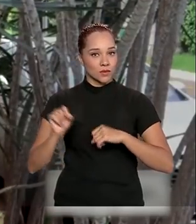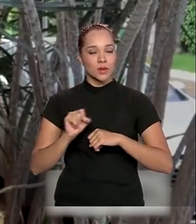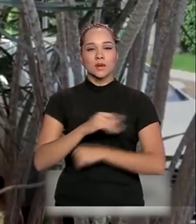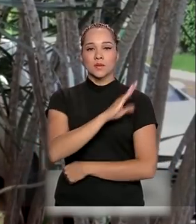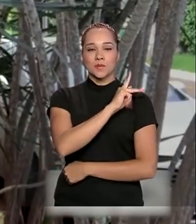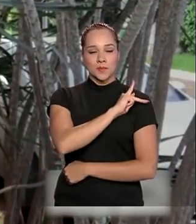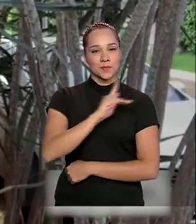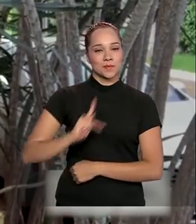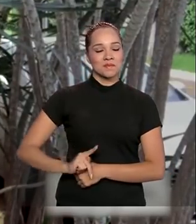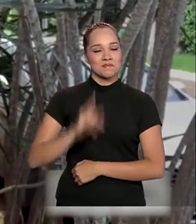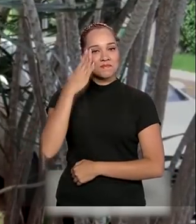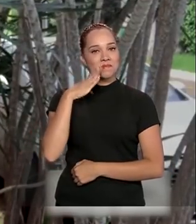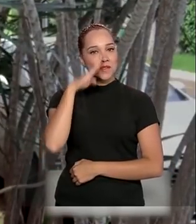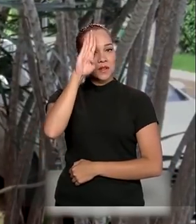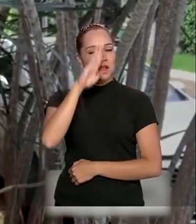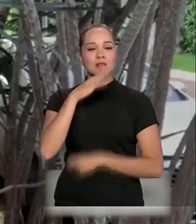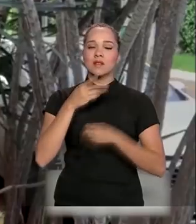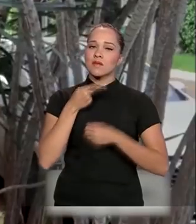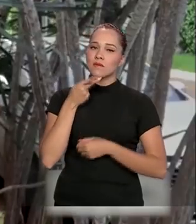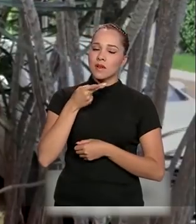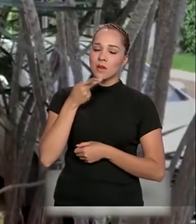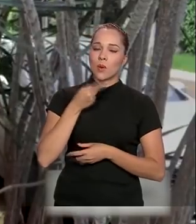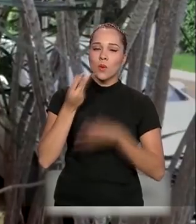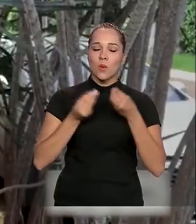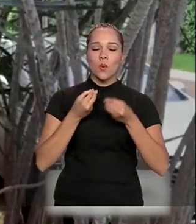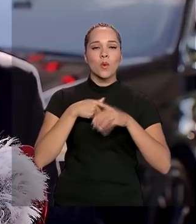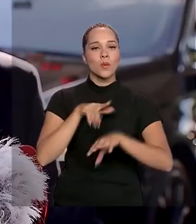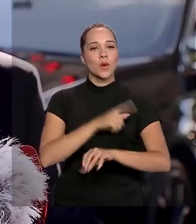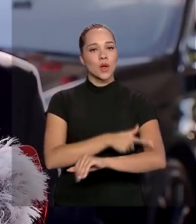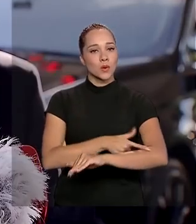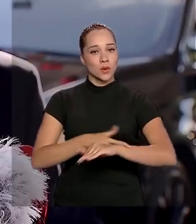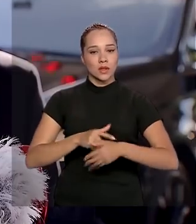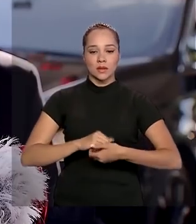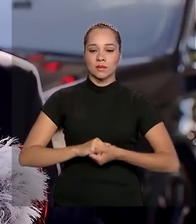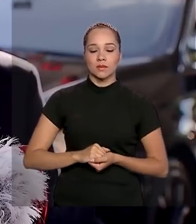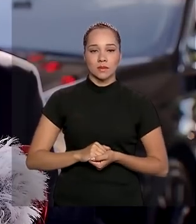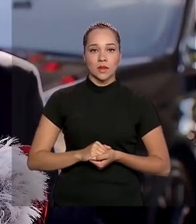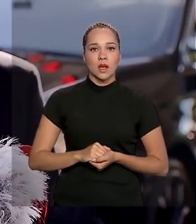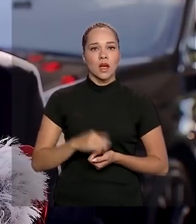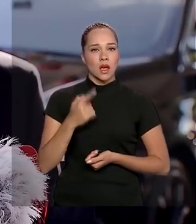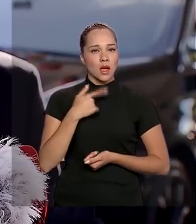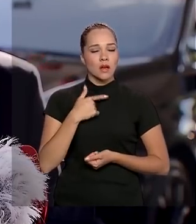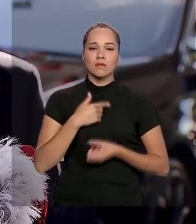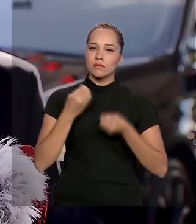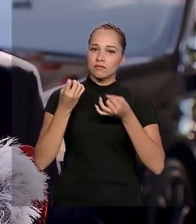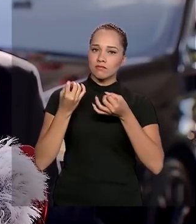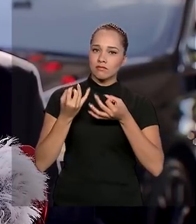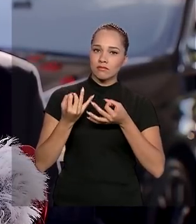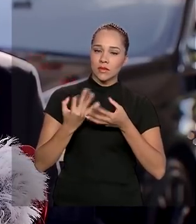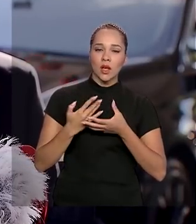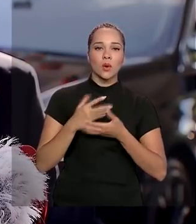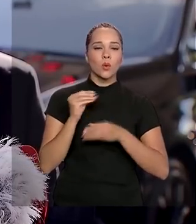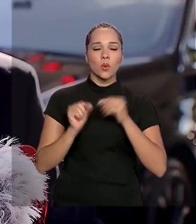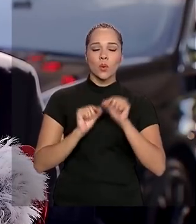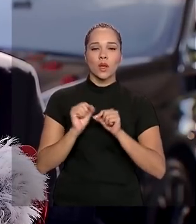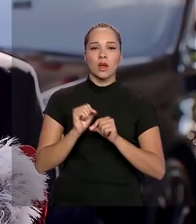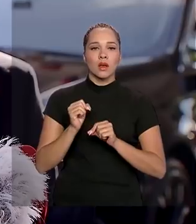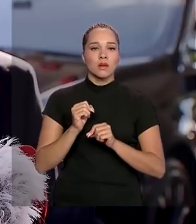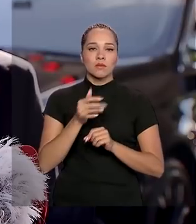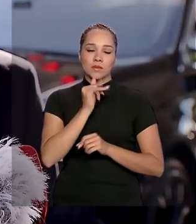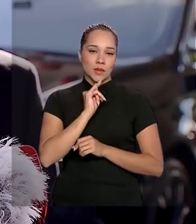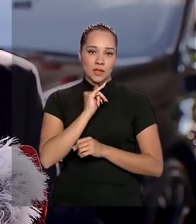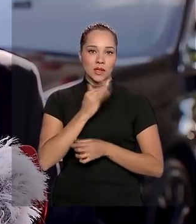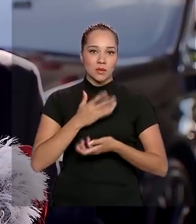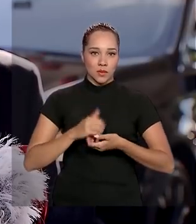o presidente Jair Bolsonaro falou sobre a educação. Acertei com o Wintraub, né? A questão, por exemplo, da